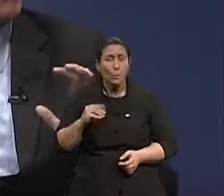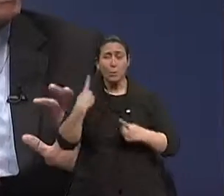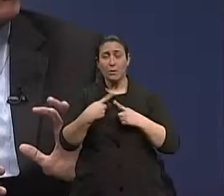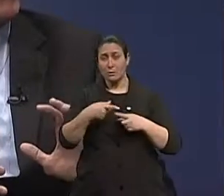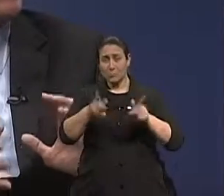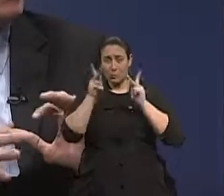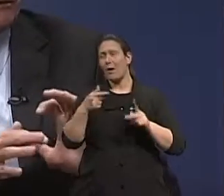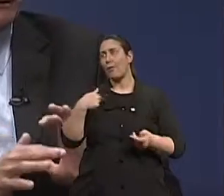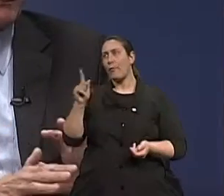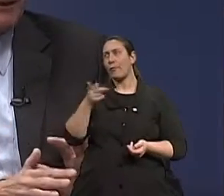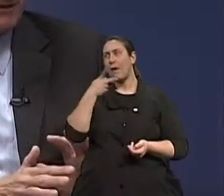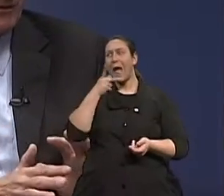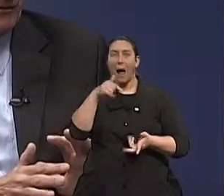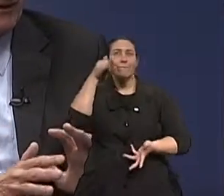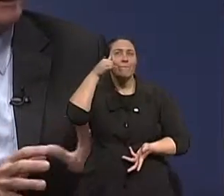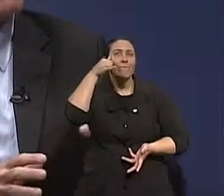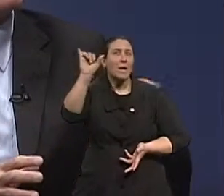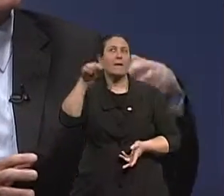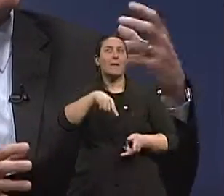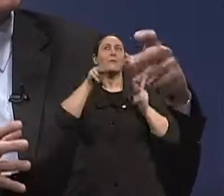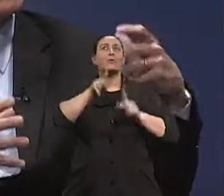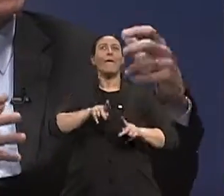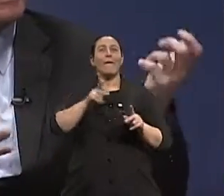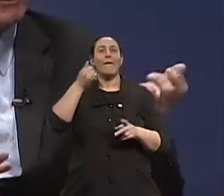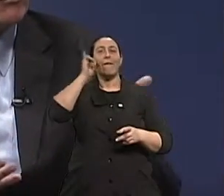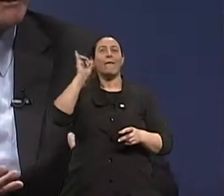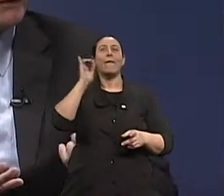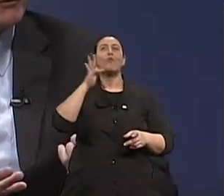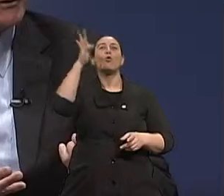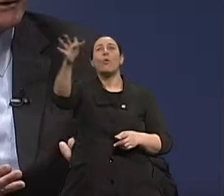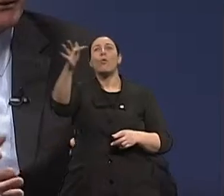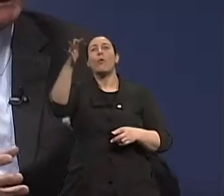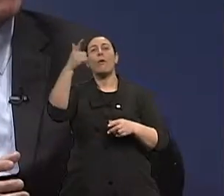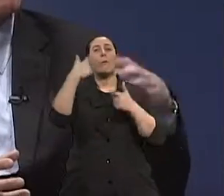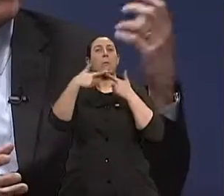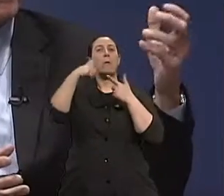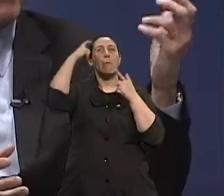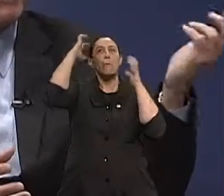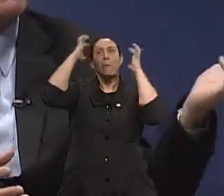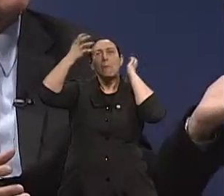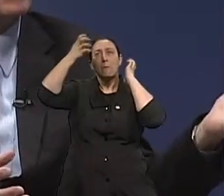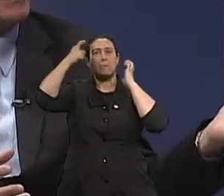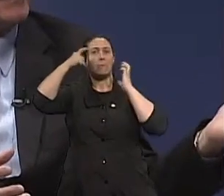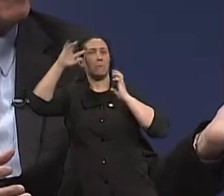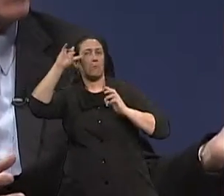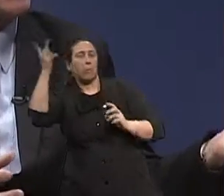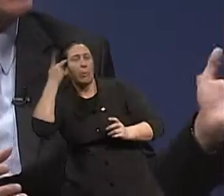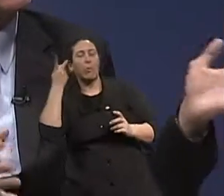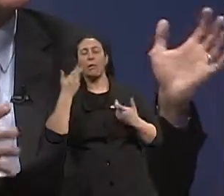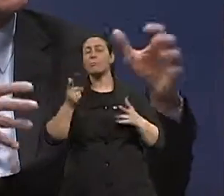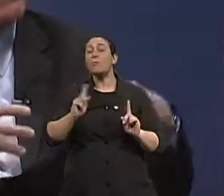não vou usar o termo prevenção de demência, ok? Mas até para retardar algum declínio cognitivo, até para melhorar a memória,